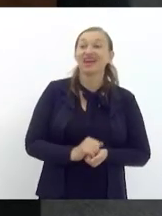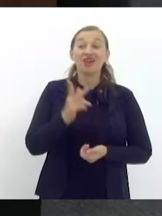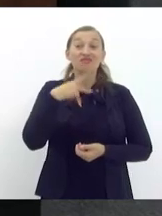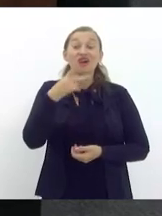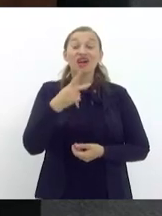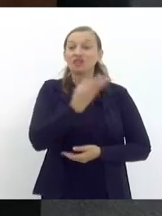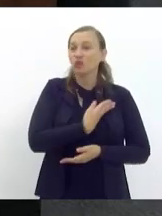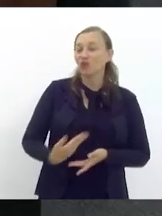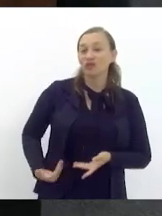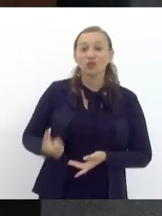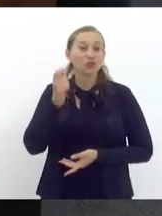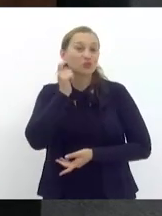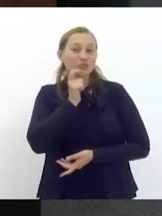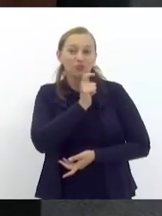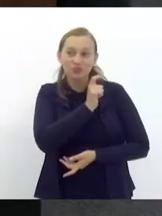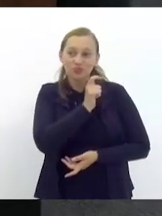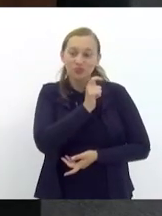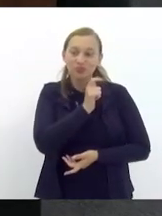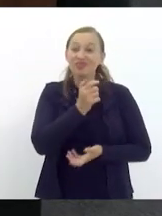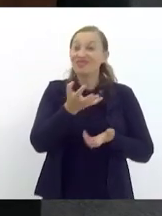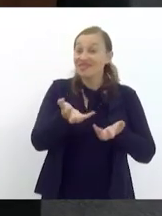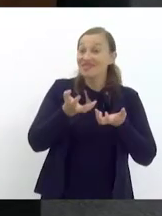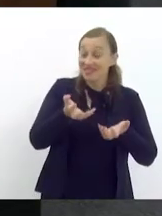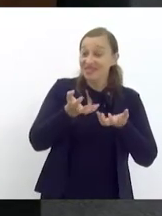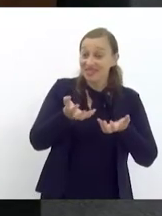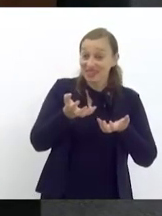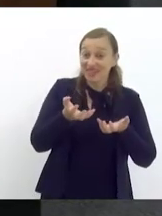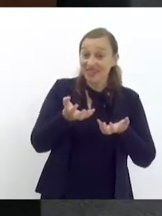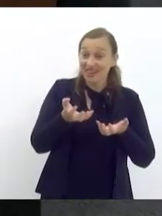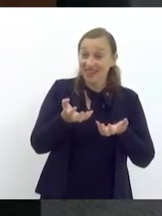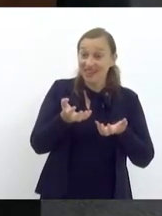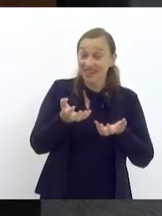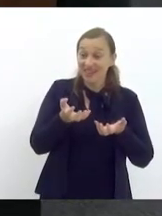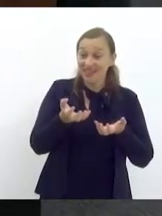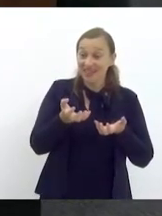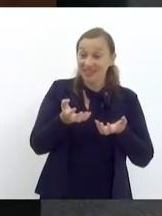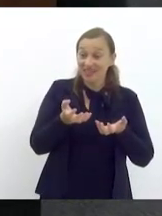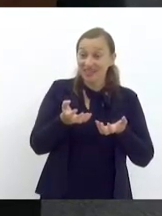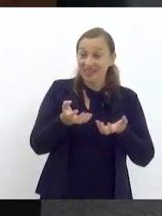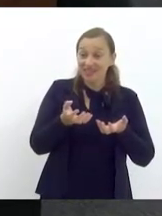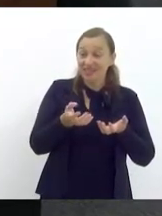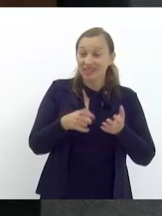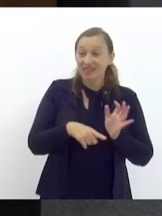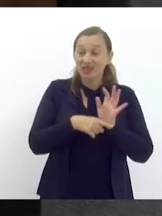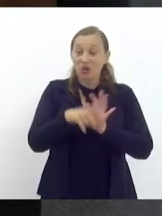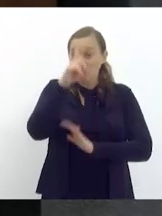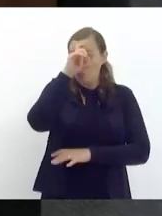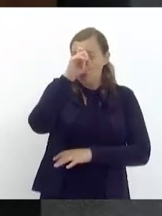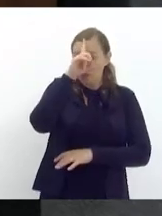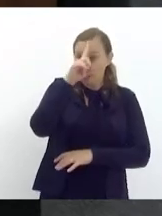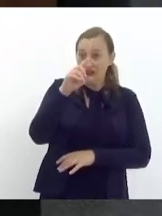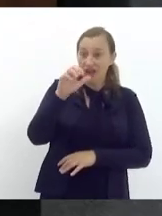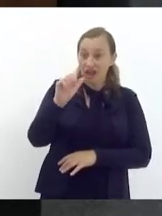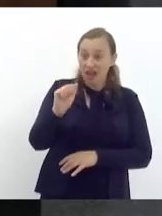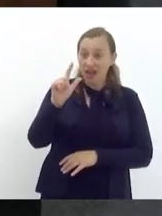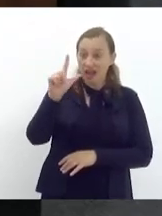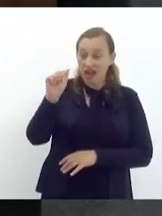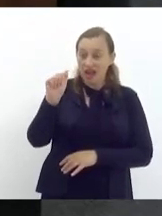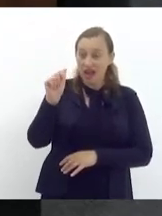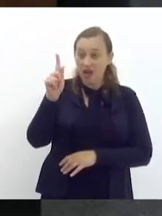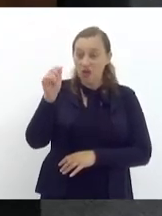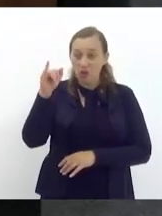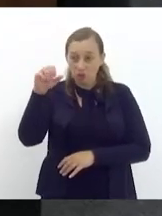que o governador Cláudio Castro pretende estabilizar o hospital da Lagoa e transformar no instituto